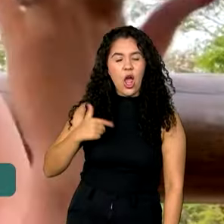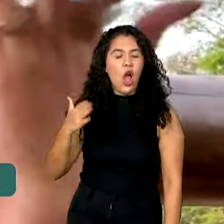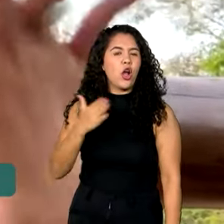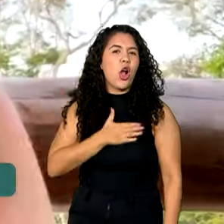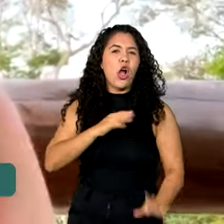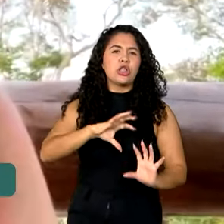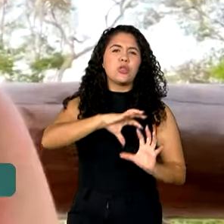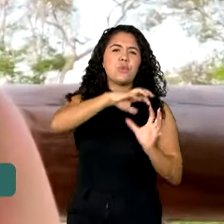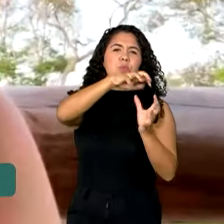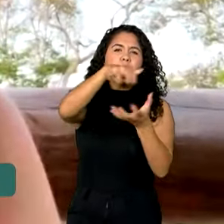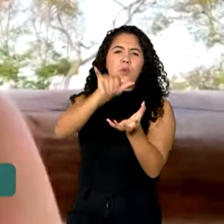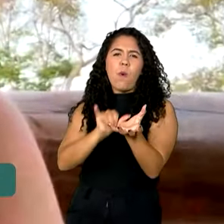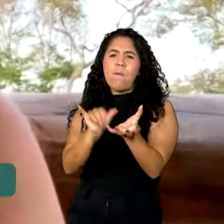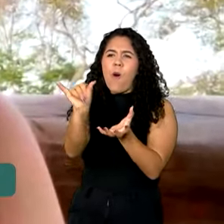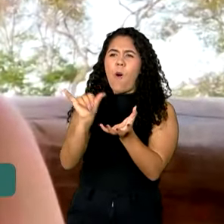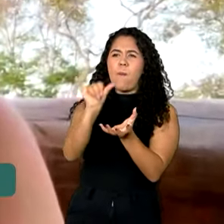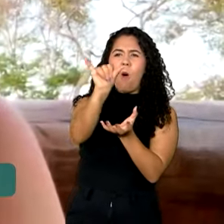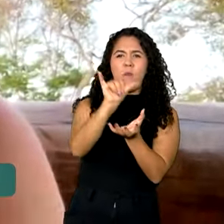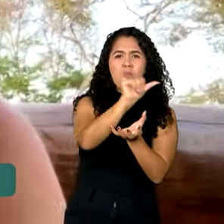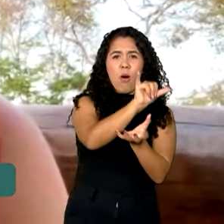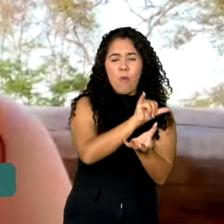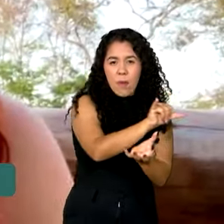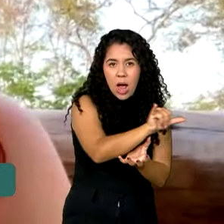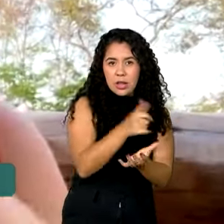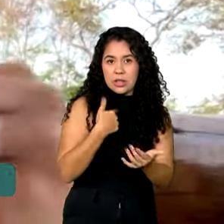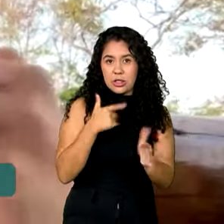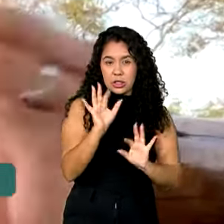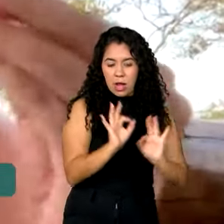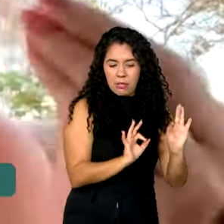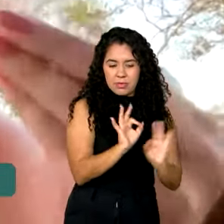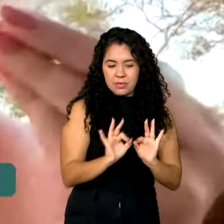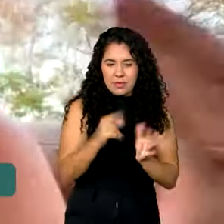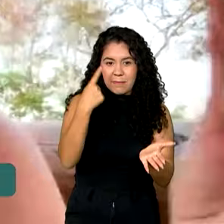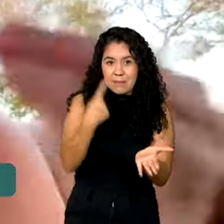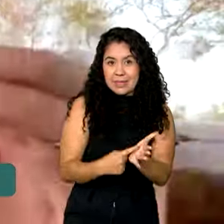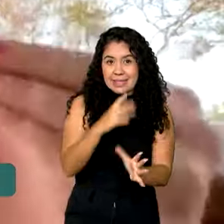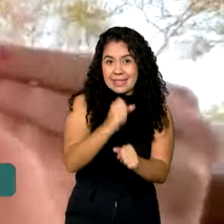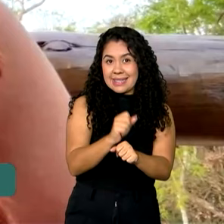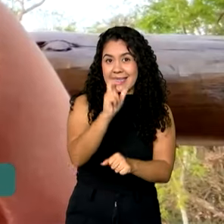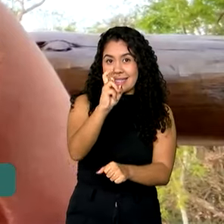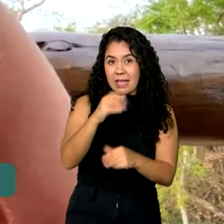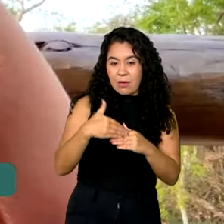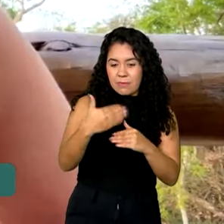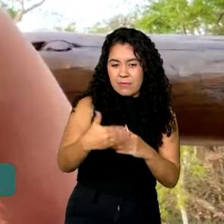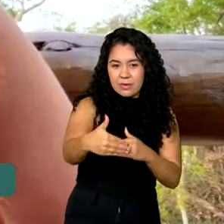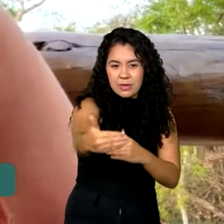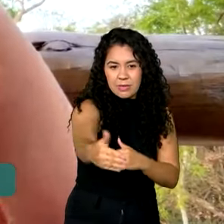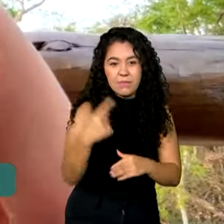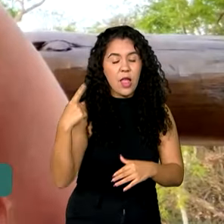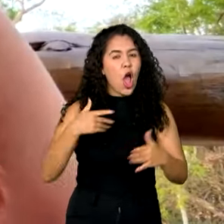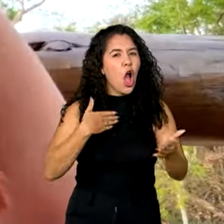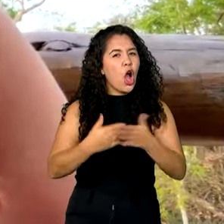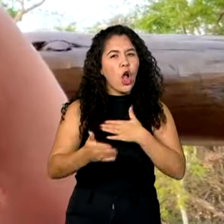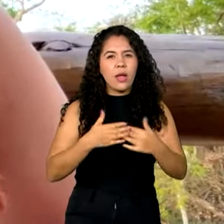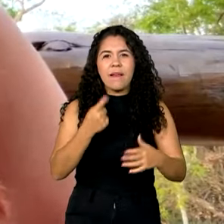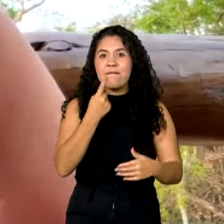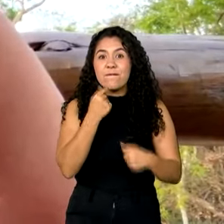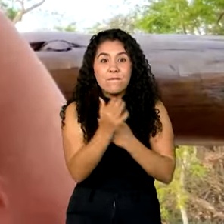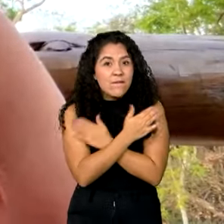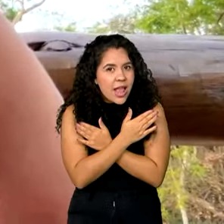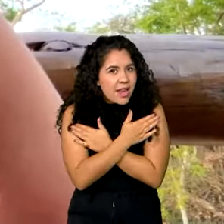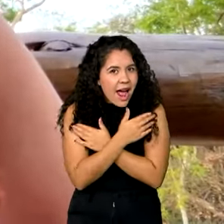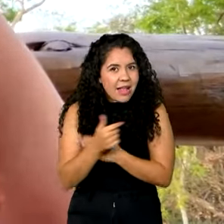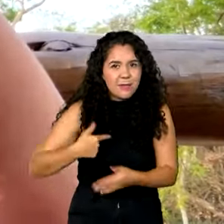mundo. Nem voltou de viagem e já está com as próximas cinco agendadas. Qualquer feriado eu dou uma escapulita.